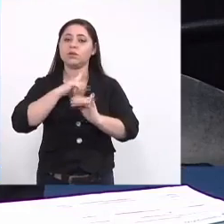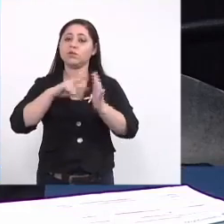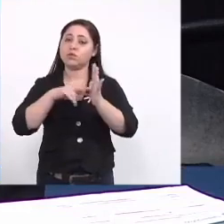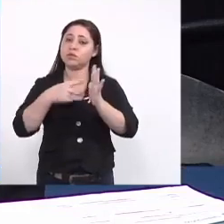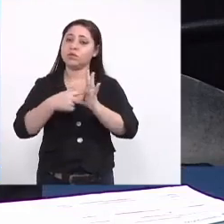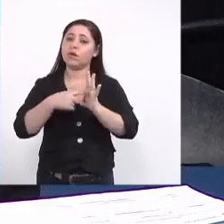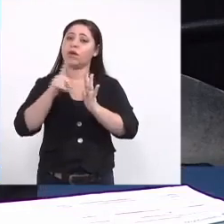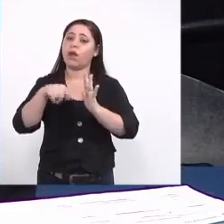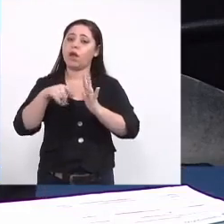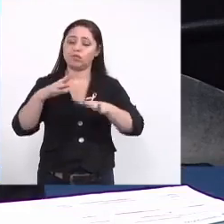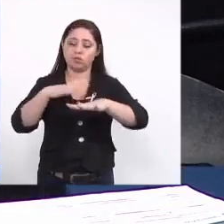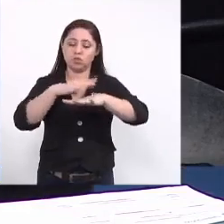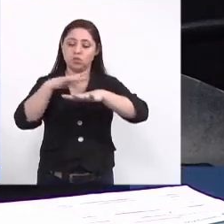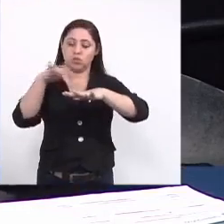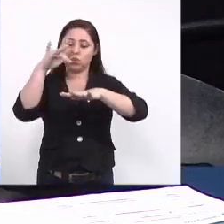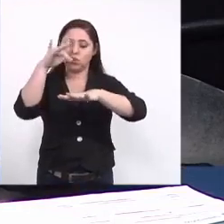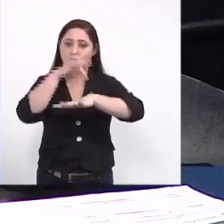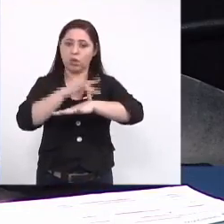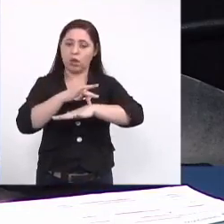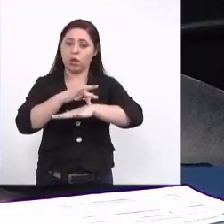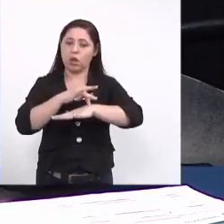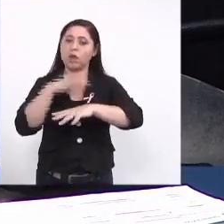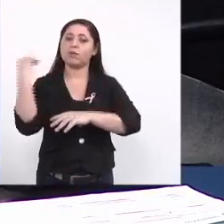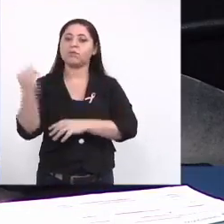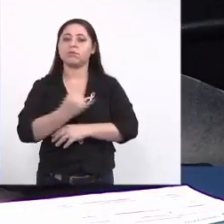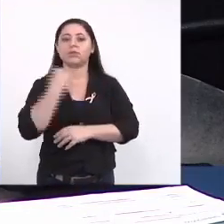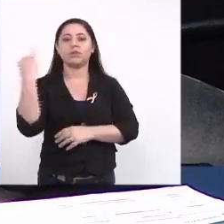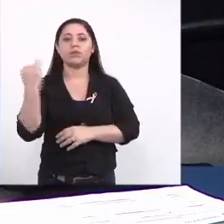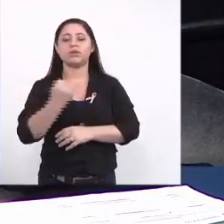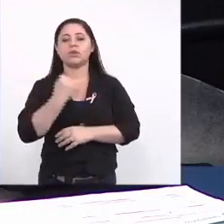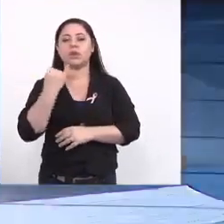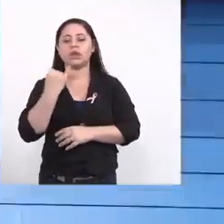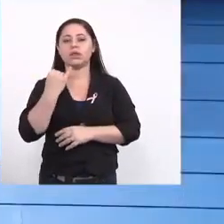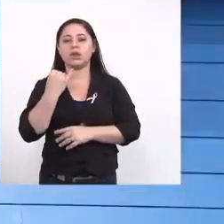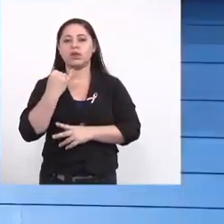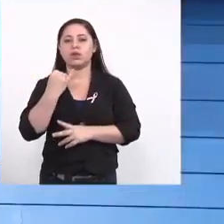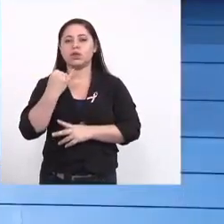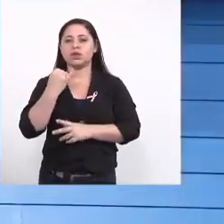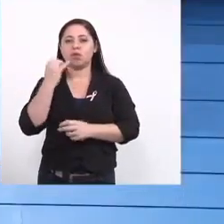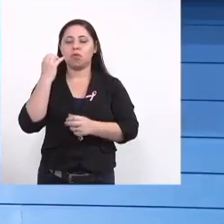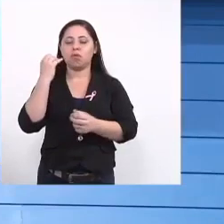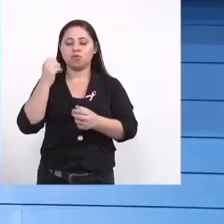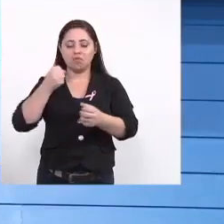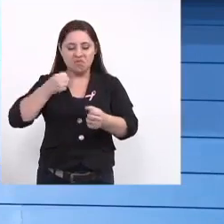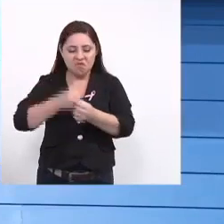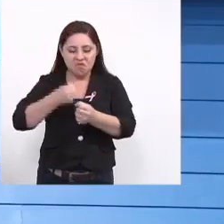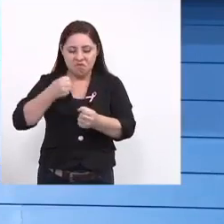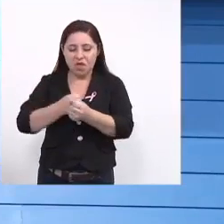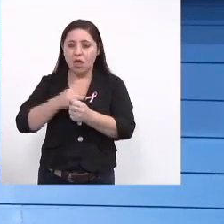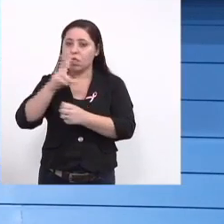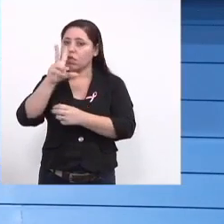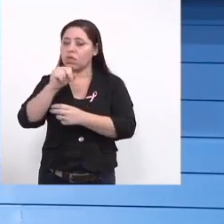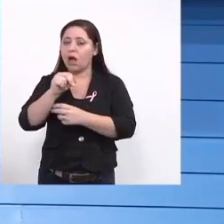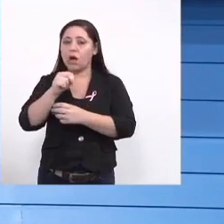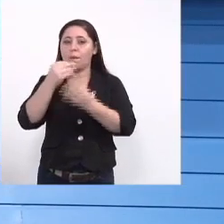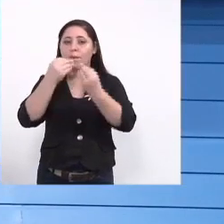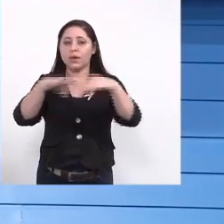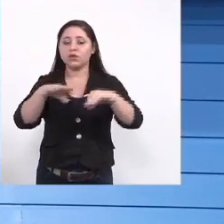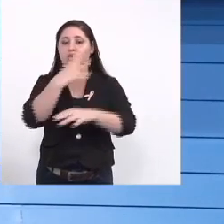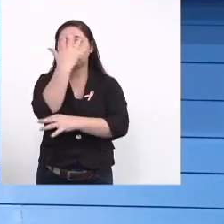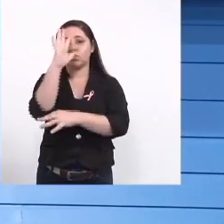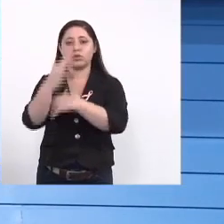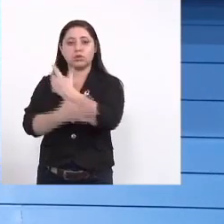por isso a importância de um larvecida que não cause um dano ao meio